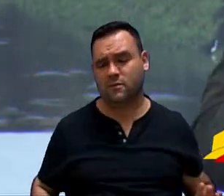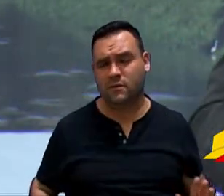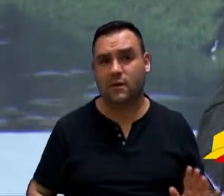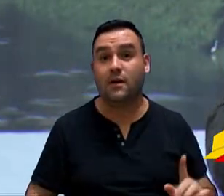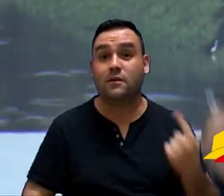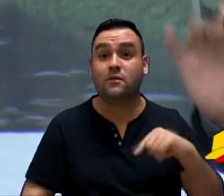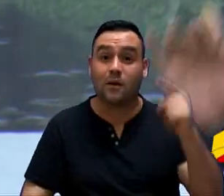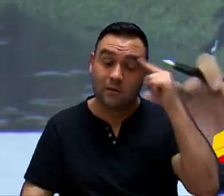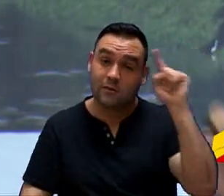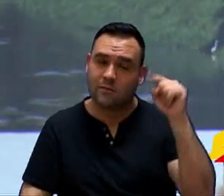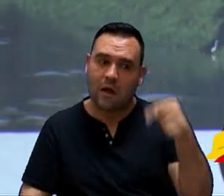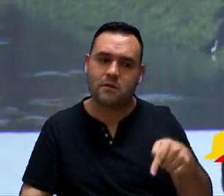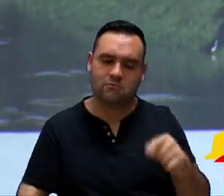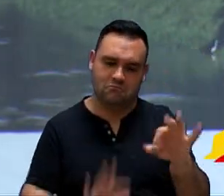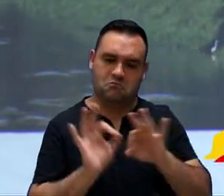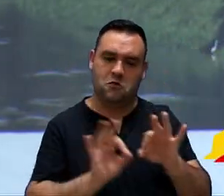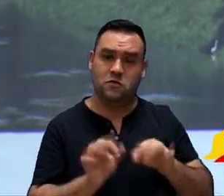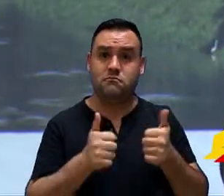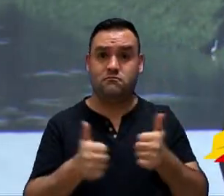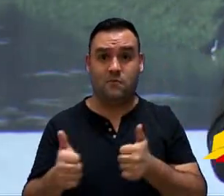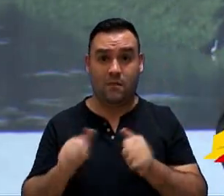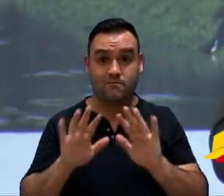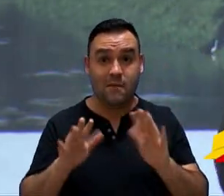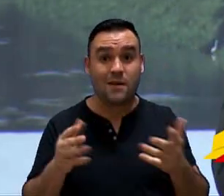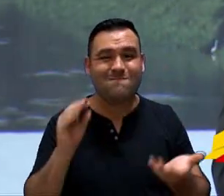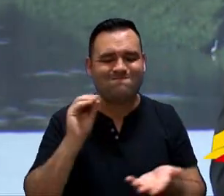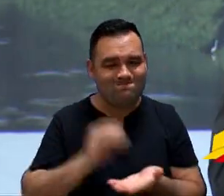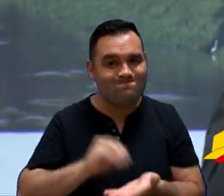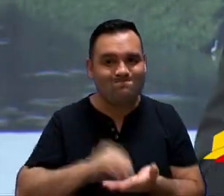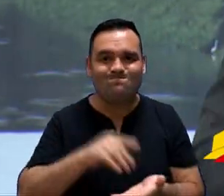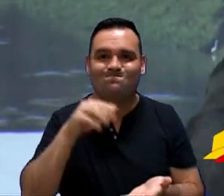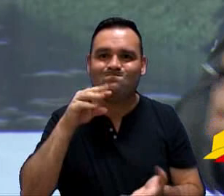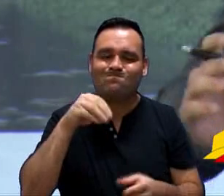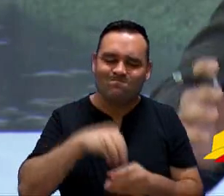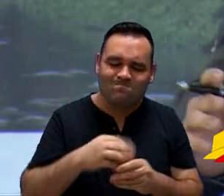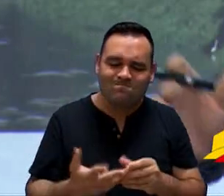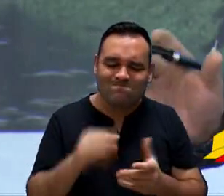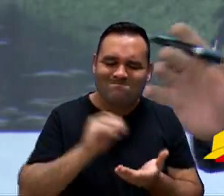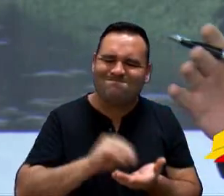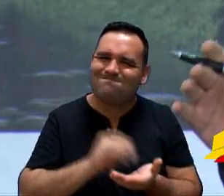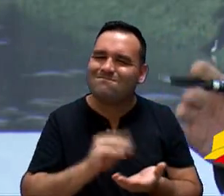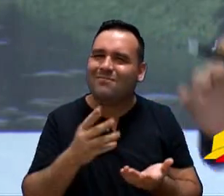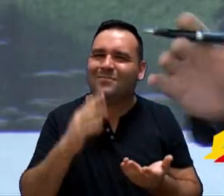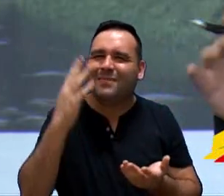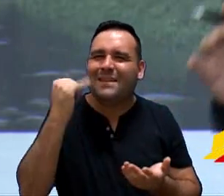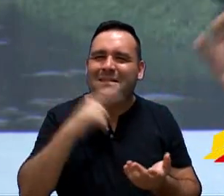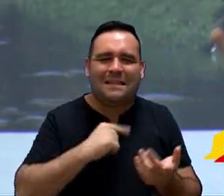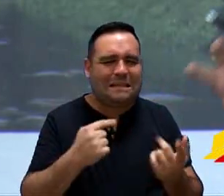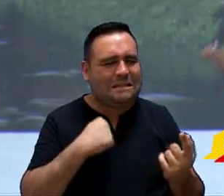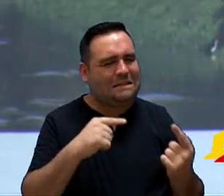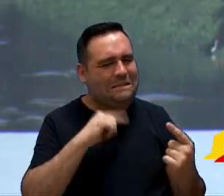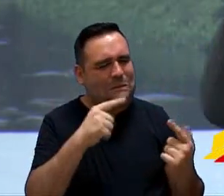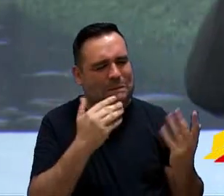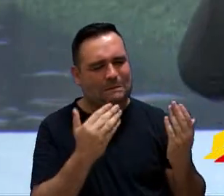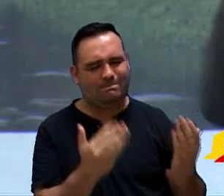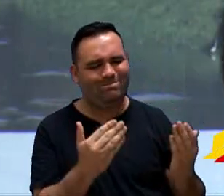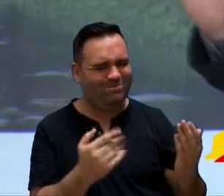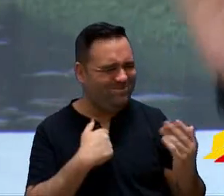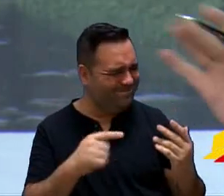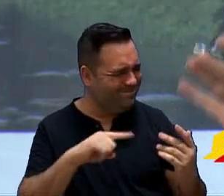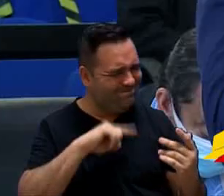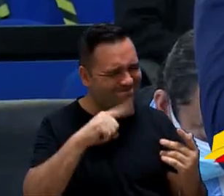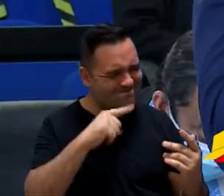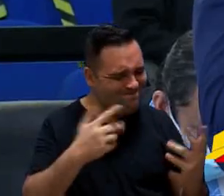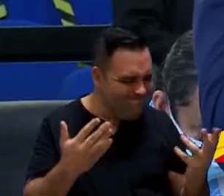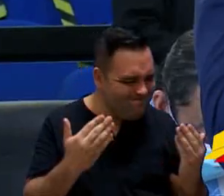A intenção do projeto é muito boa, mas está faltando alguma coisa aqui. Sabe quando, presidente, sabe quando você está na dúvida, você acha que, meu, estou com uma